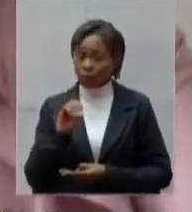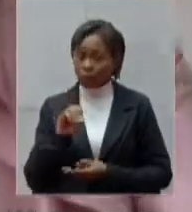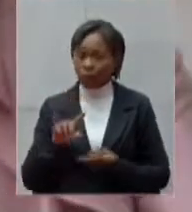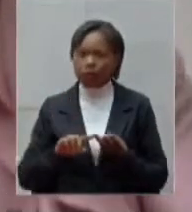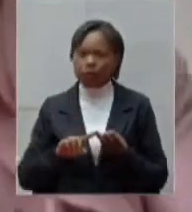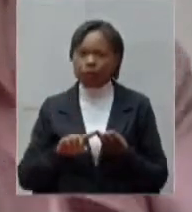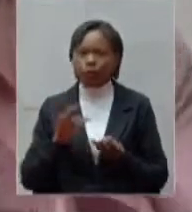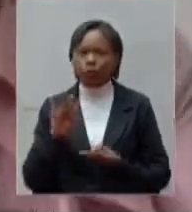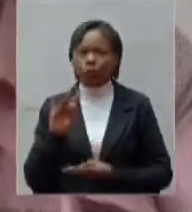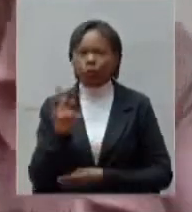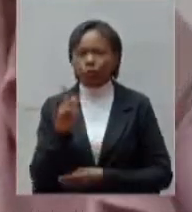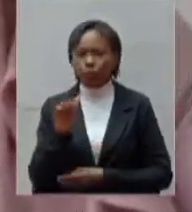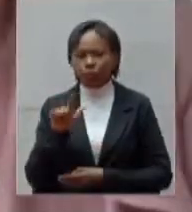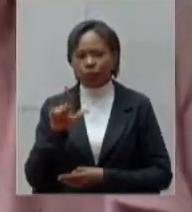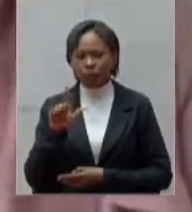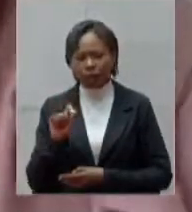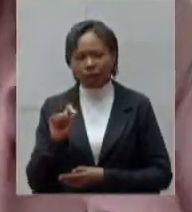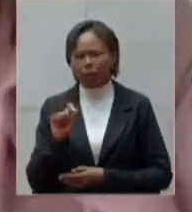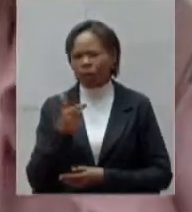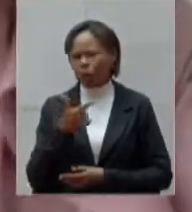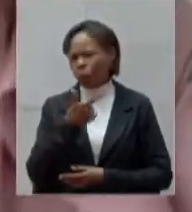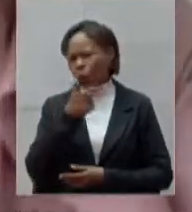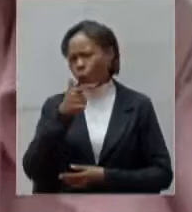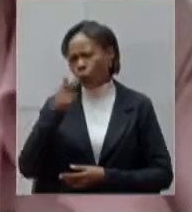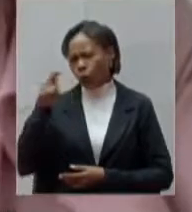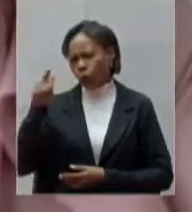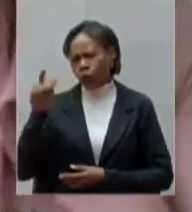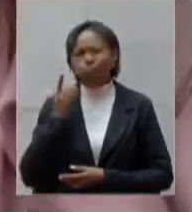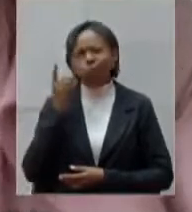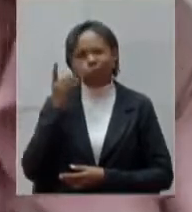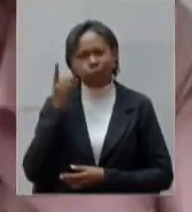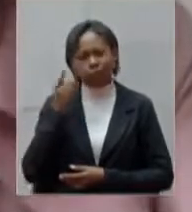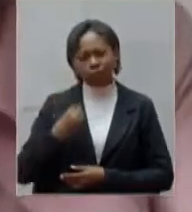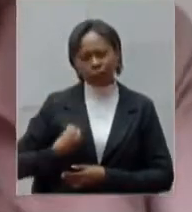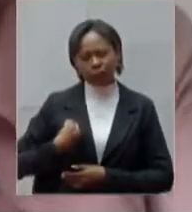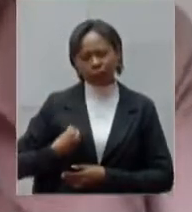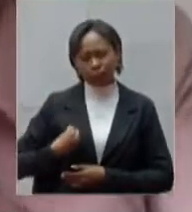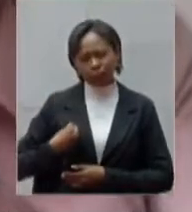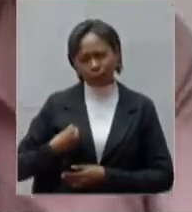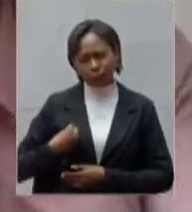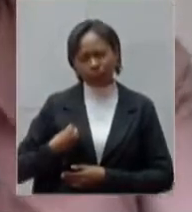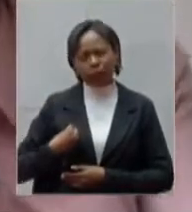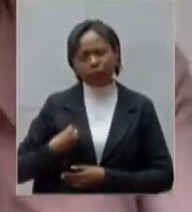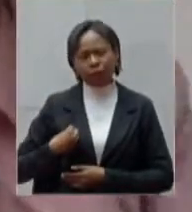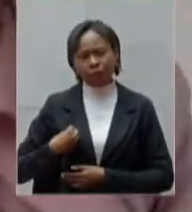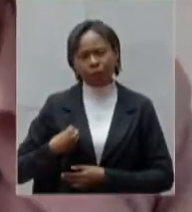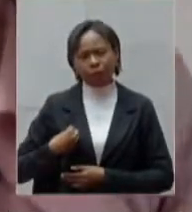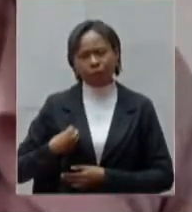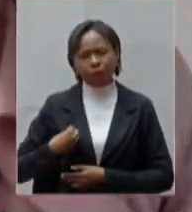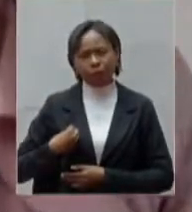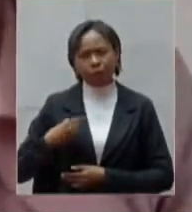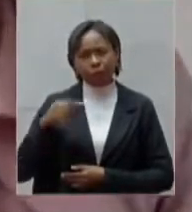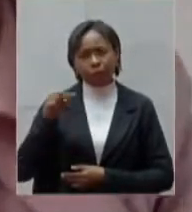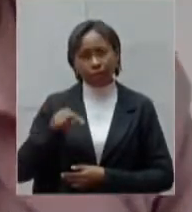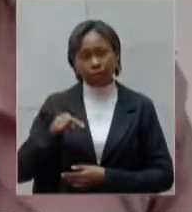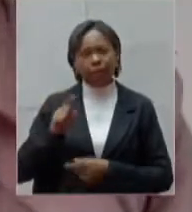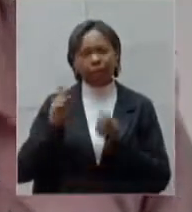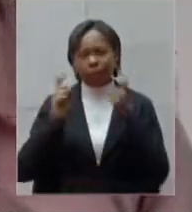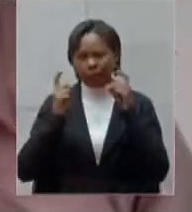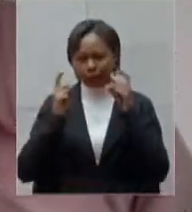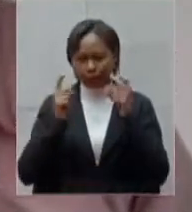Cota e os demais deputados que estão participando pelo Zoom aqui nesta reunião